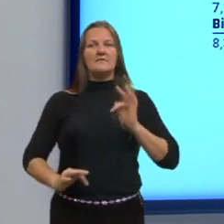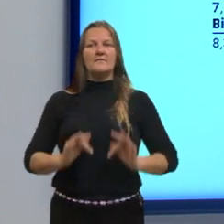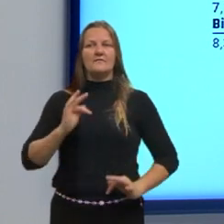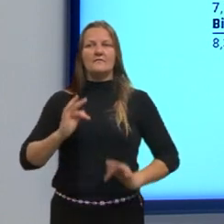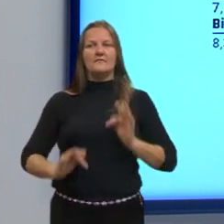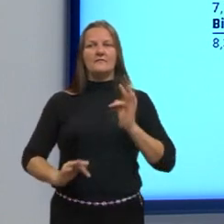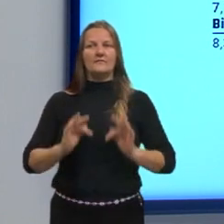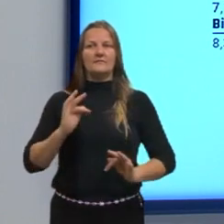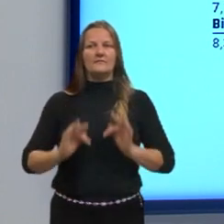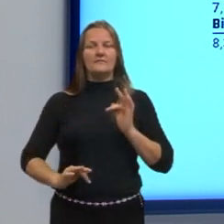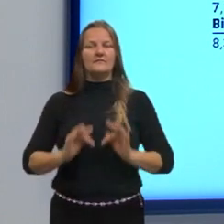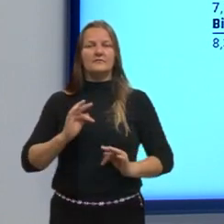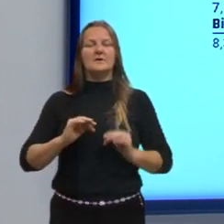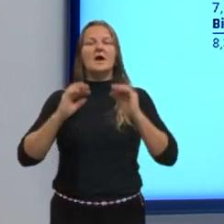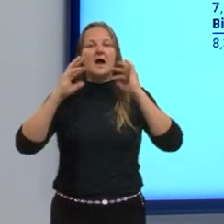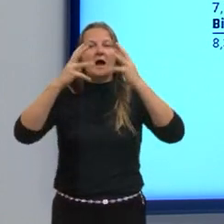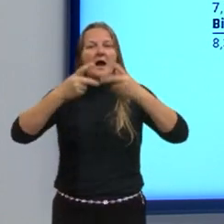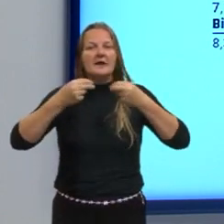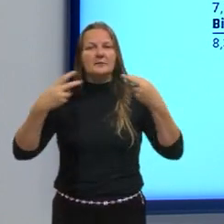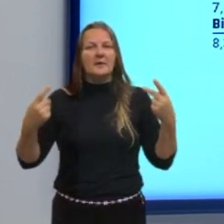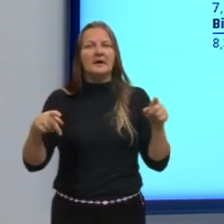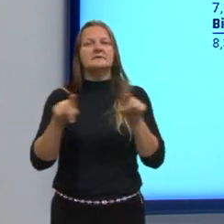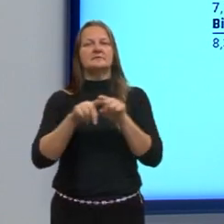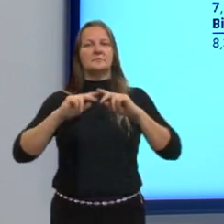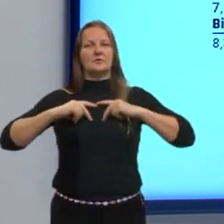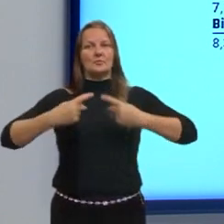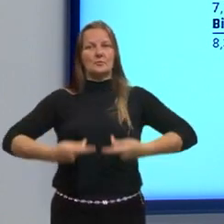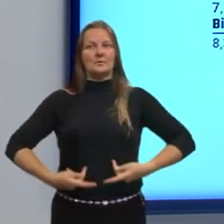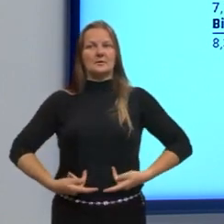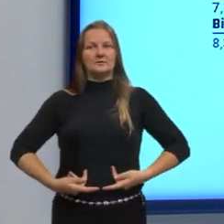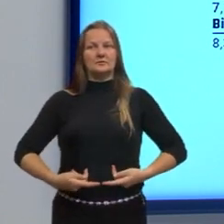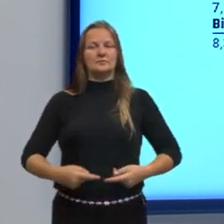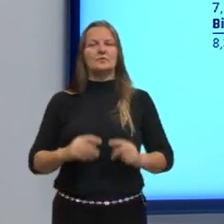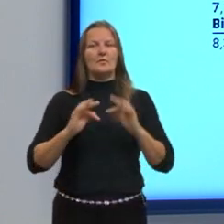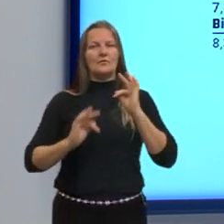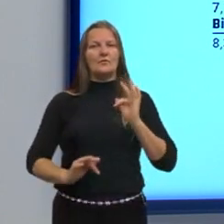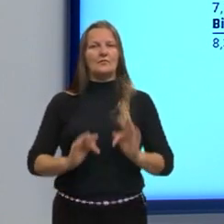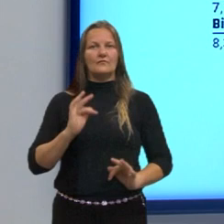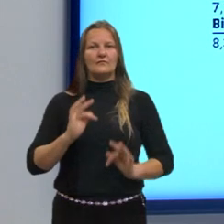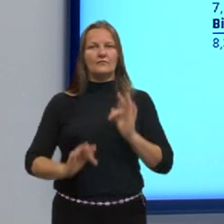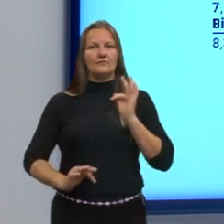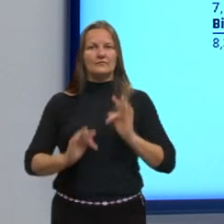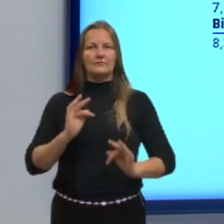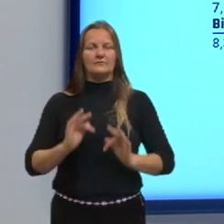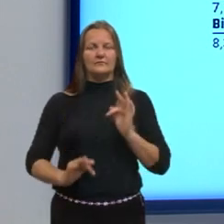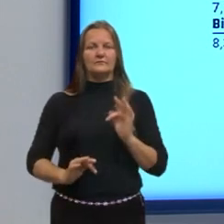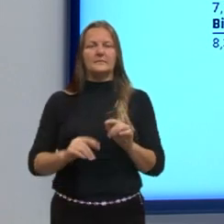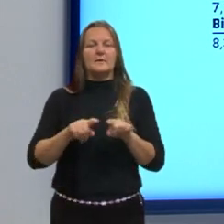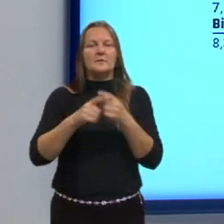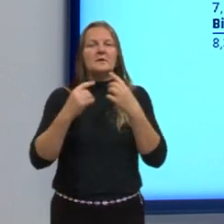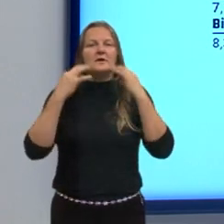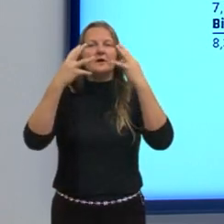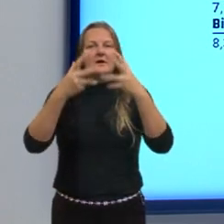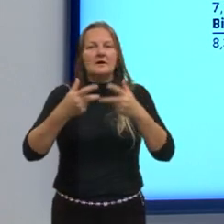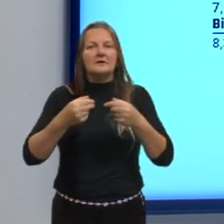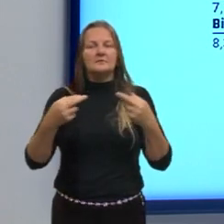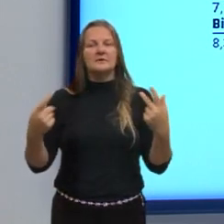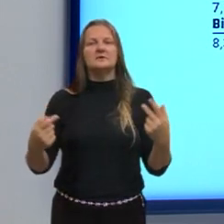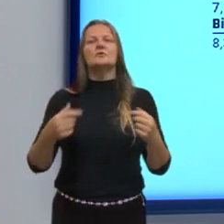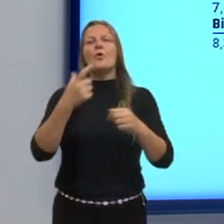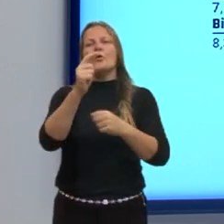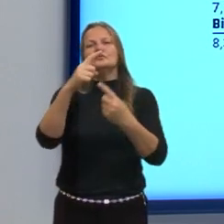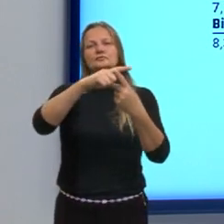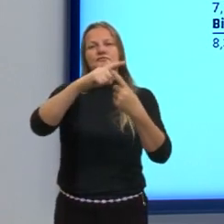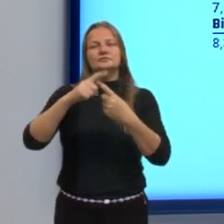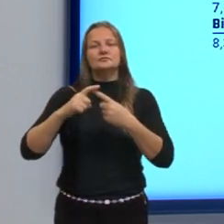animal quanto humana, né? Claro que os humanos estão no reino animal, mas, no caso, o animal, outros seres, né?